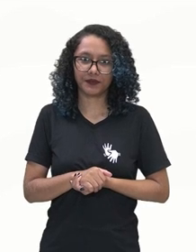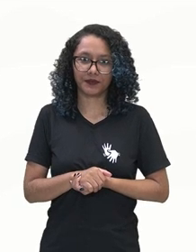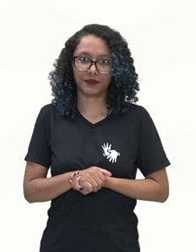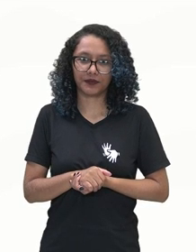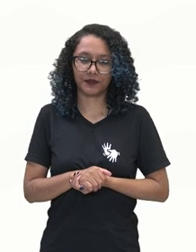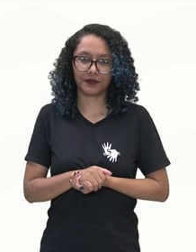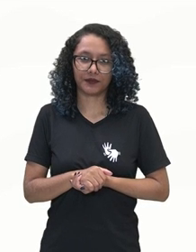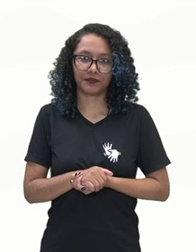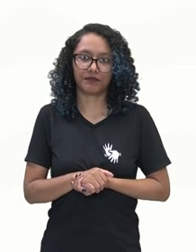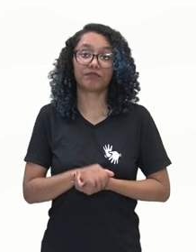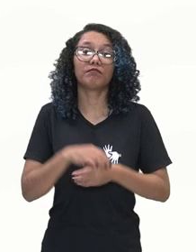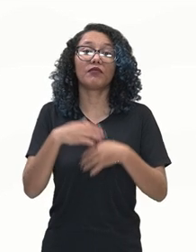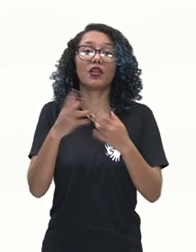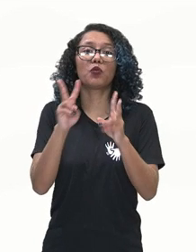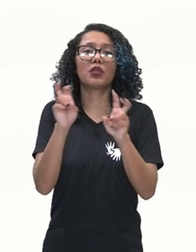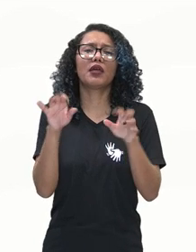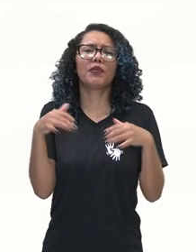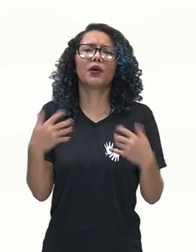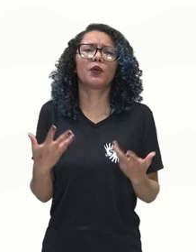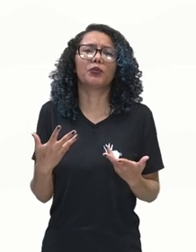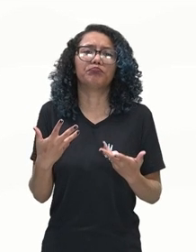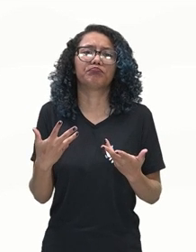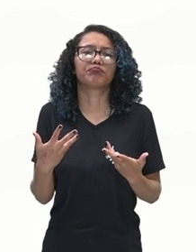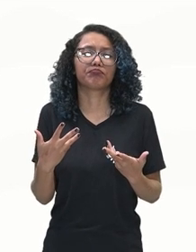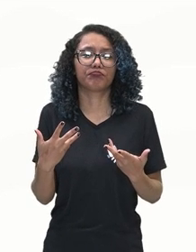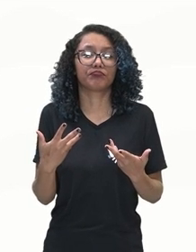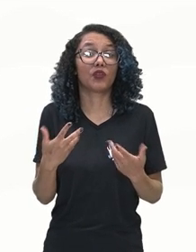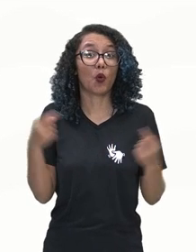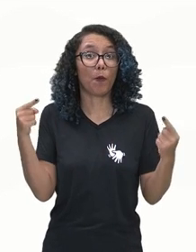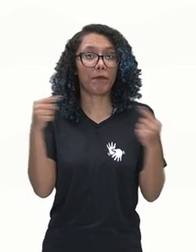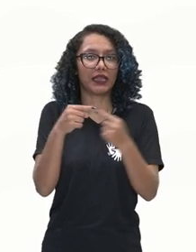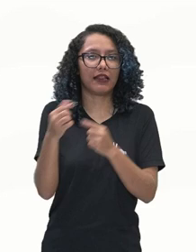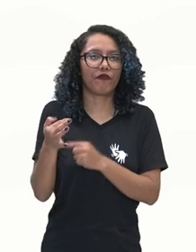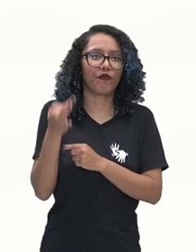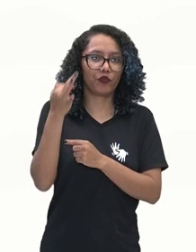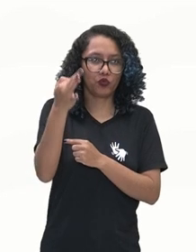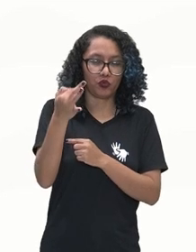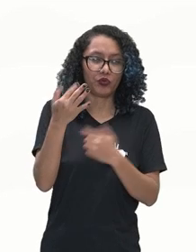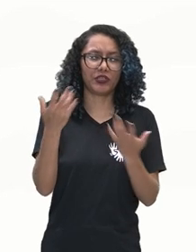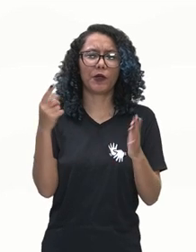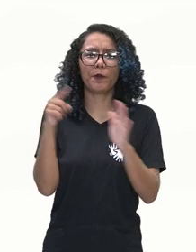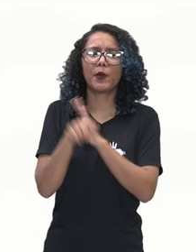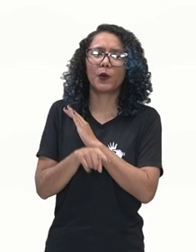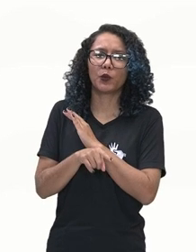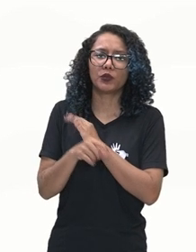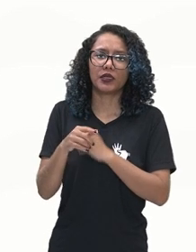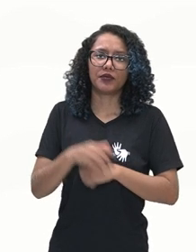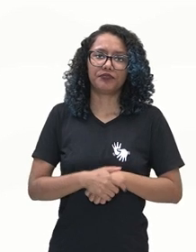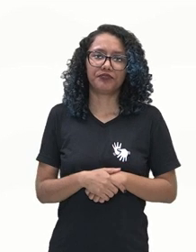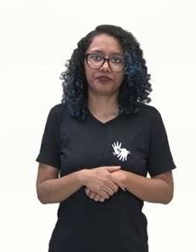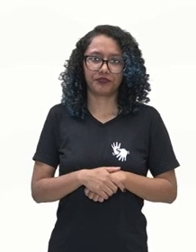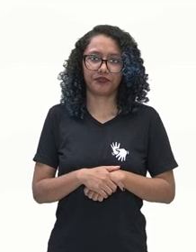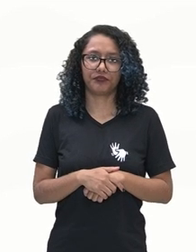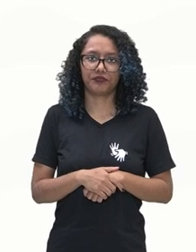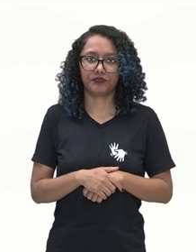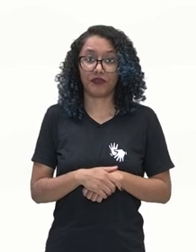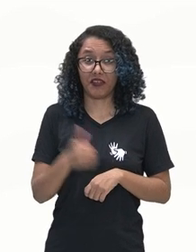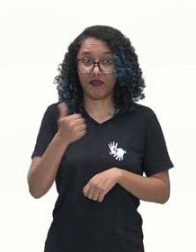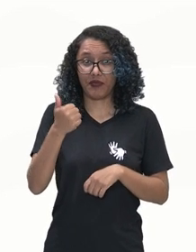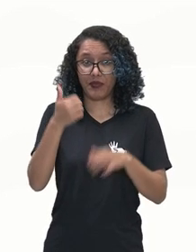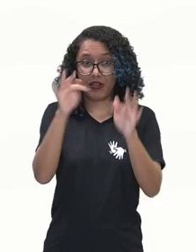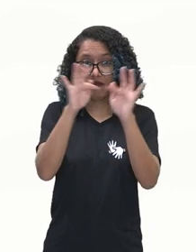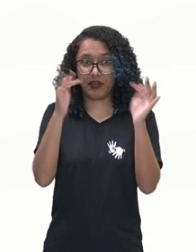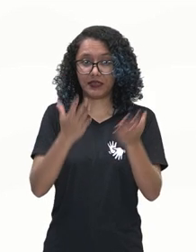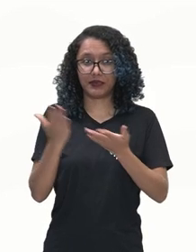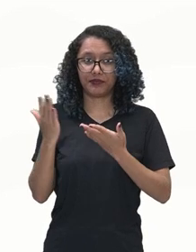sobre futuro, ok? Primeiro, ele pergunta, have you heard about the Amazonas Opera Festival this